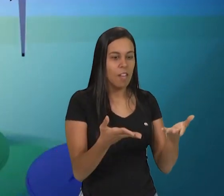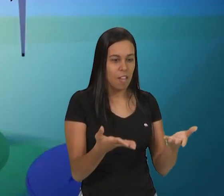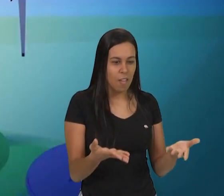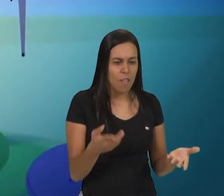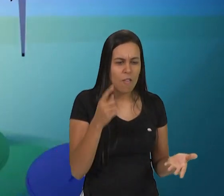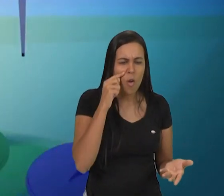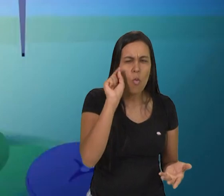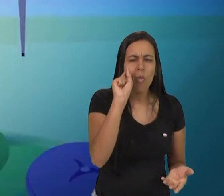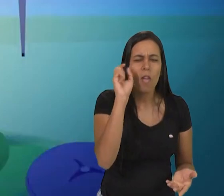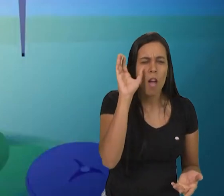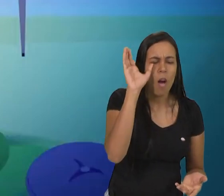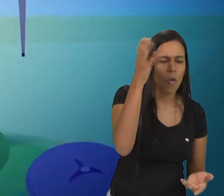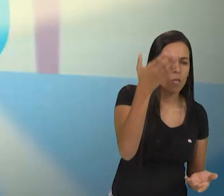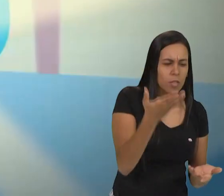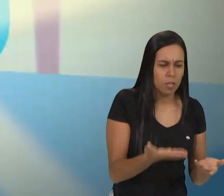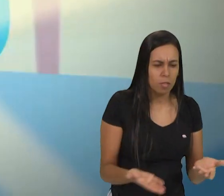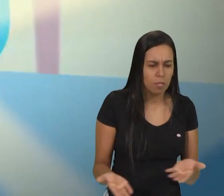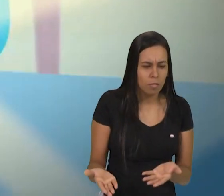buracos Pra ver o que acontece